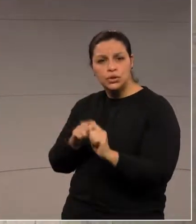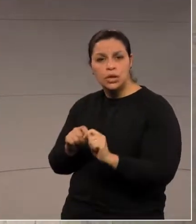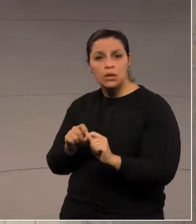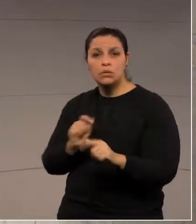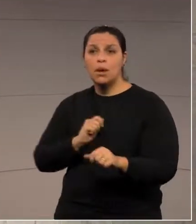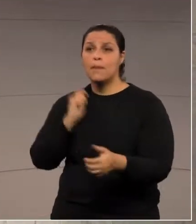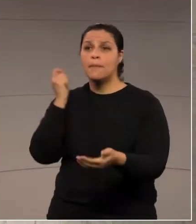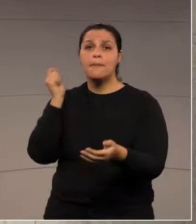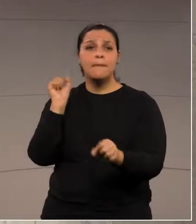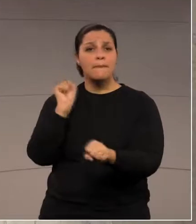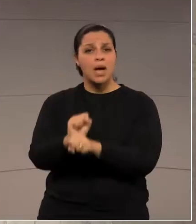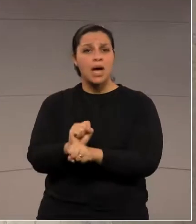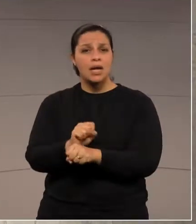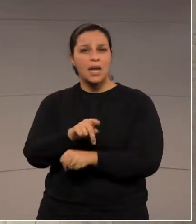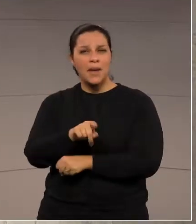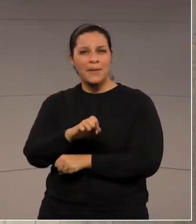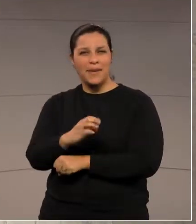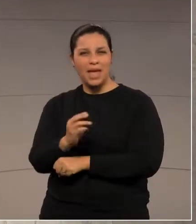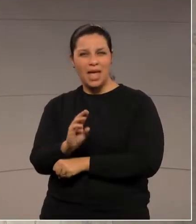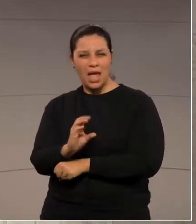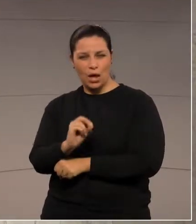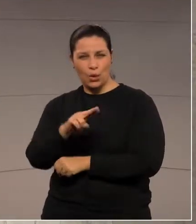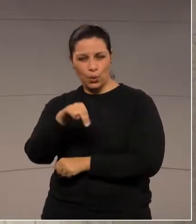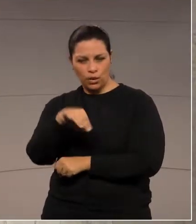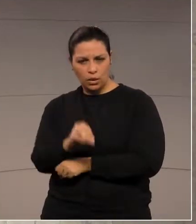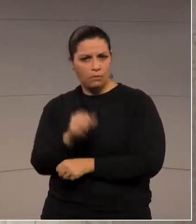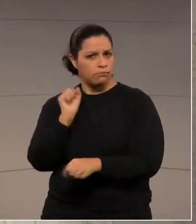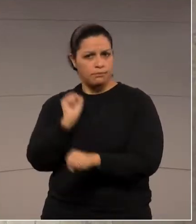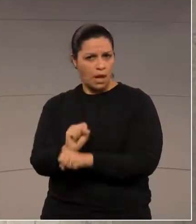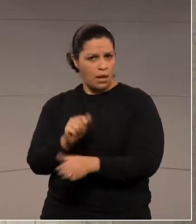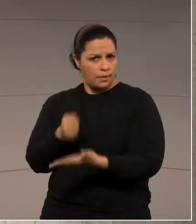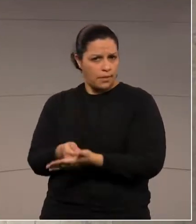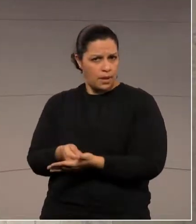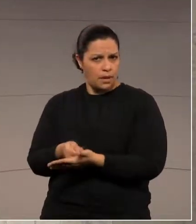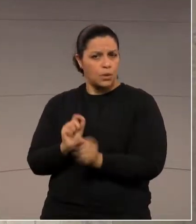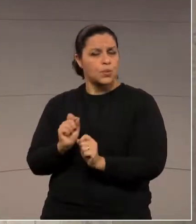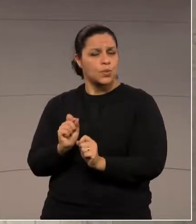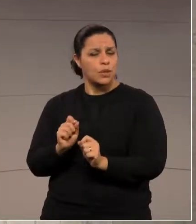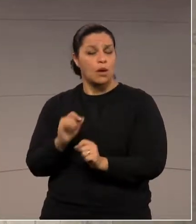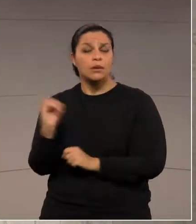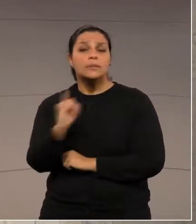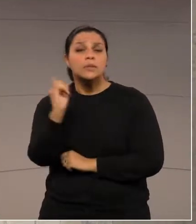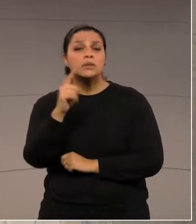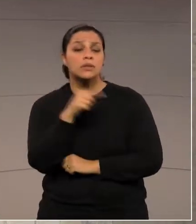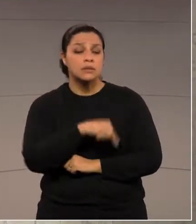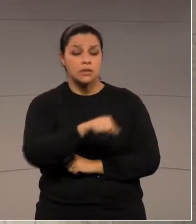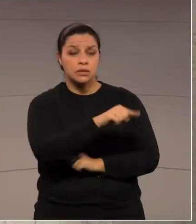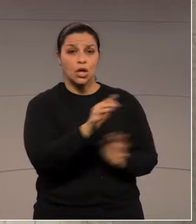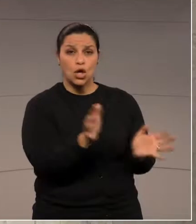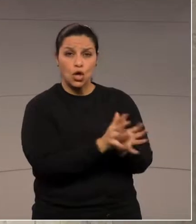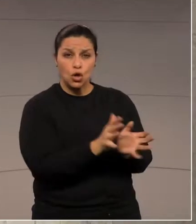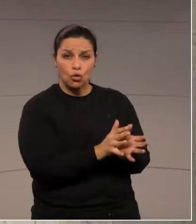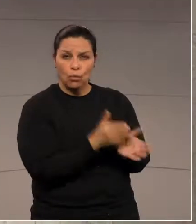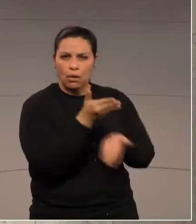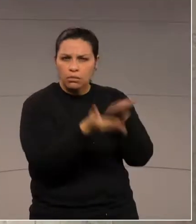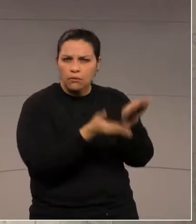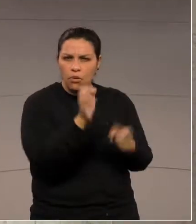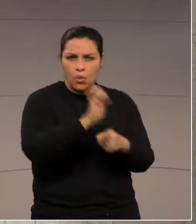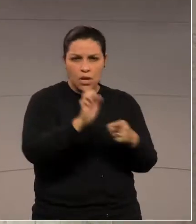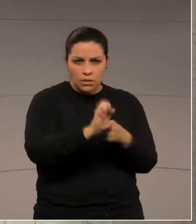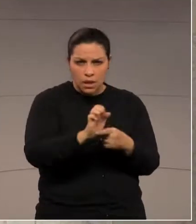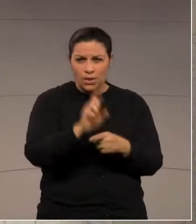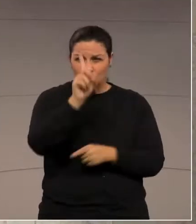pague mais pecúnio. Agora, a importância do servidor público ter a questão da licença-prêmio é